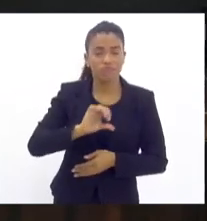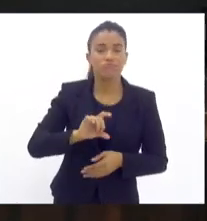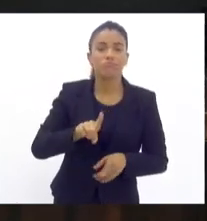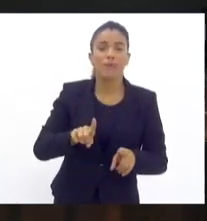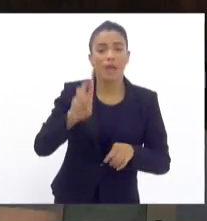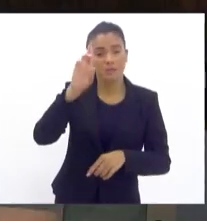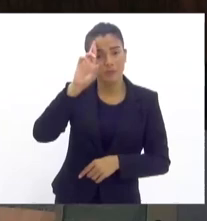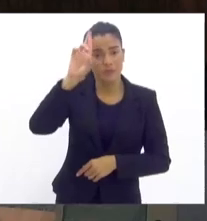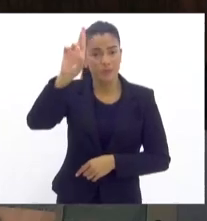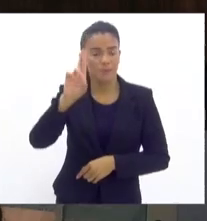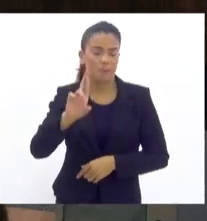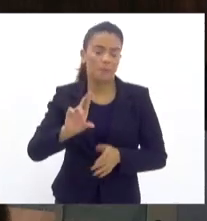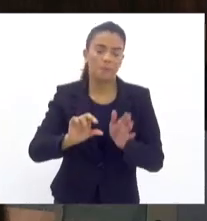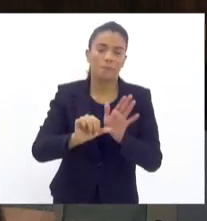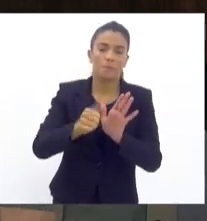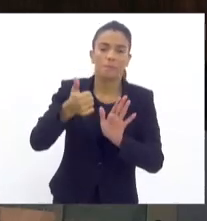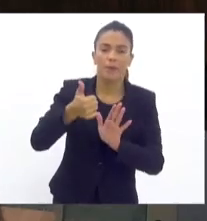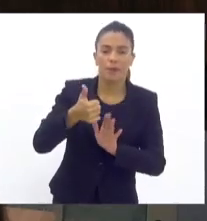DPA.